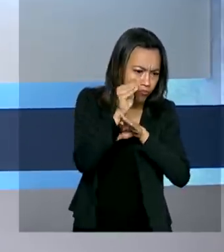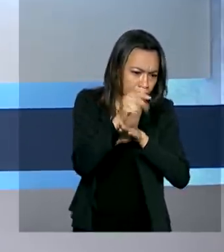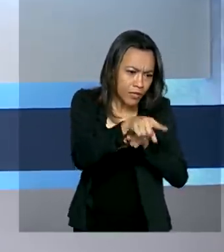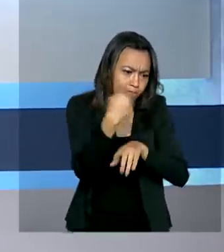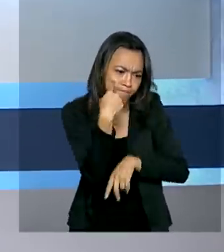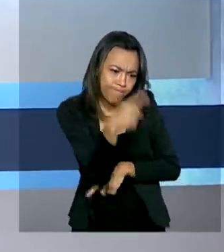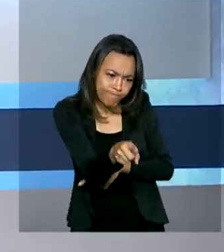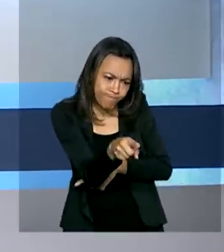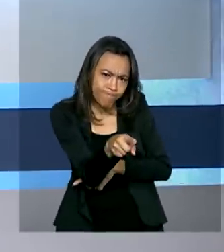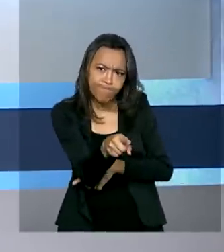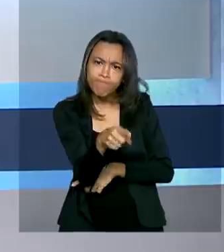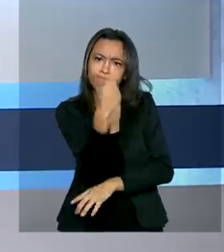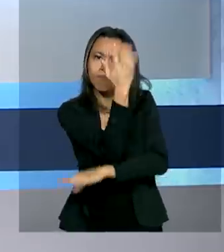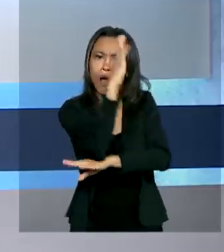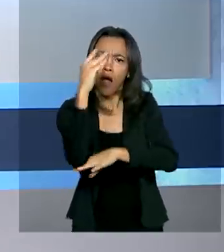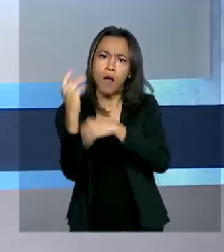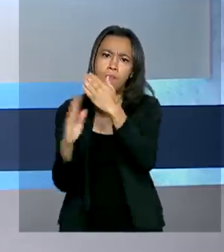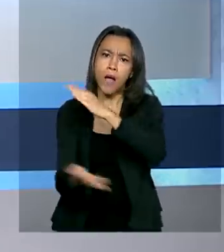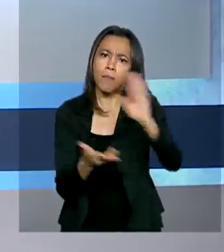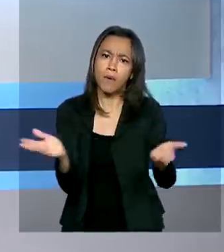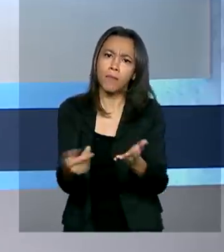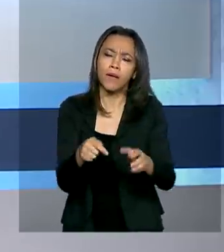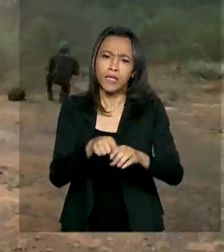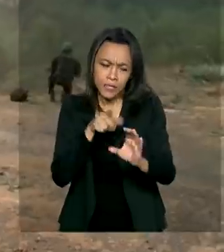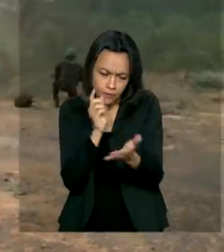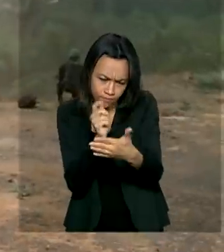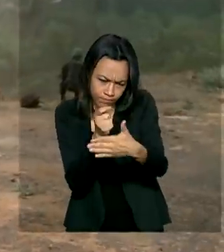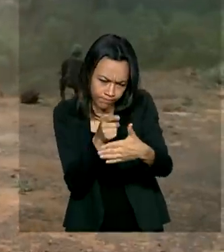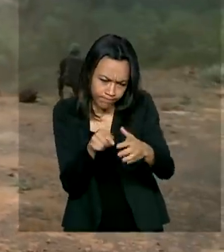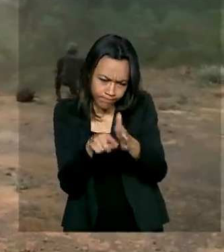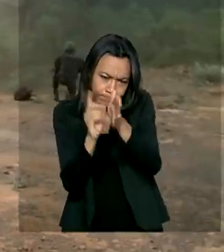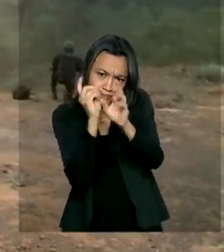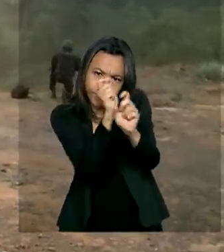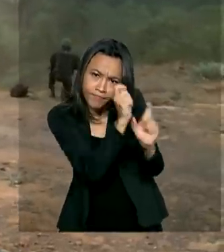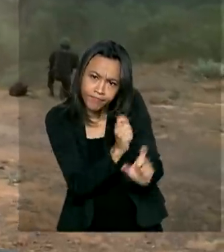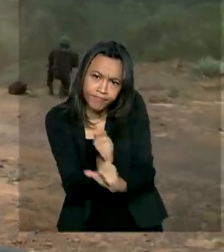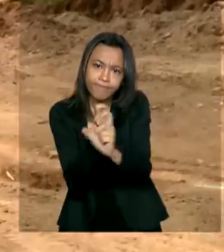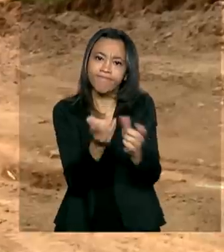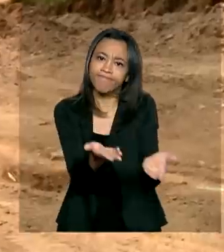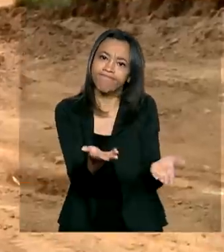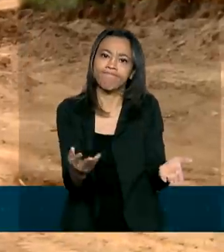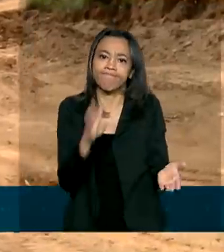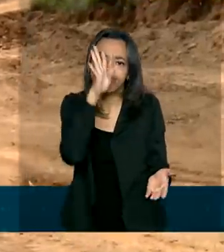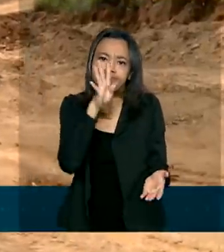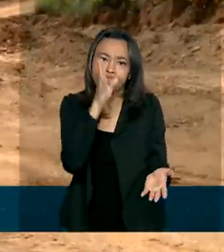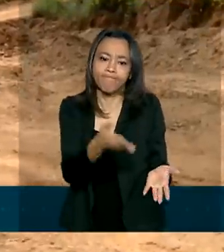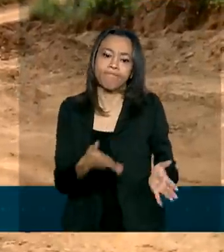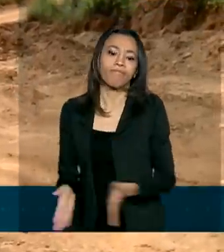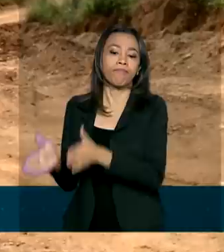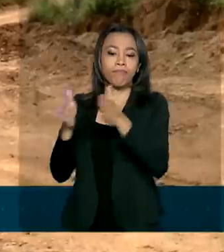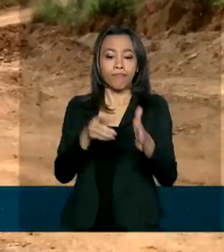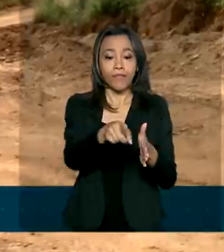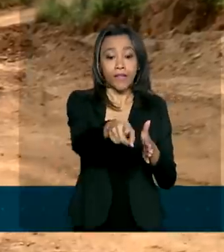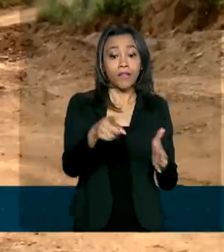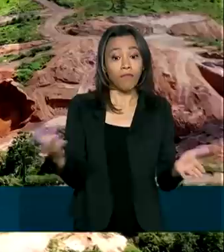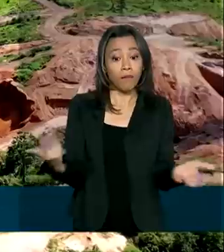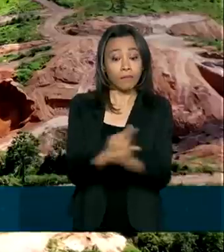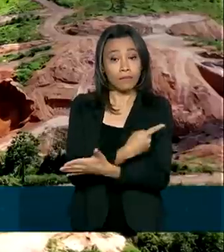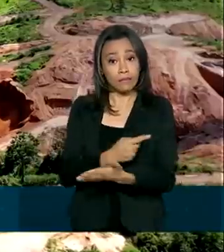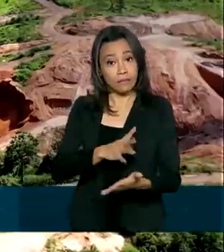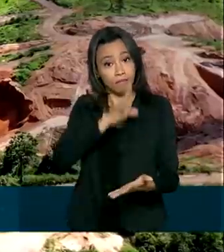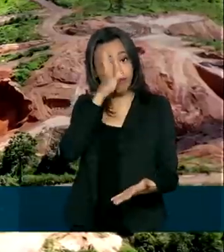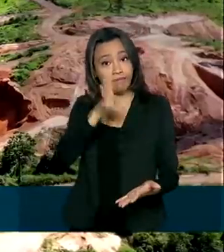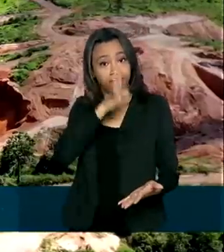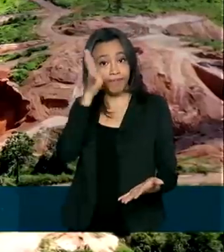desmatando e garimpando terras públicas. O local é uma área da União, que estava sendo explorada de forma ilegal,